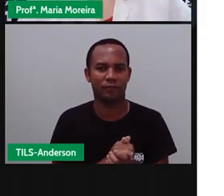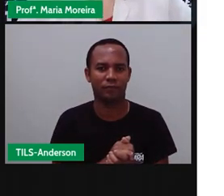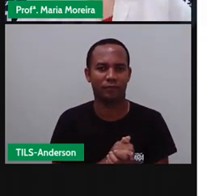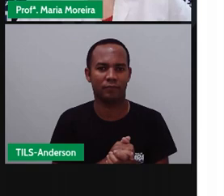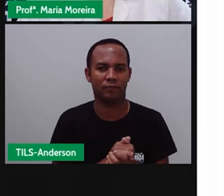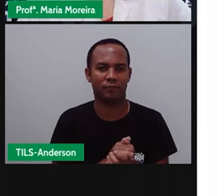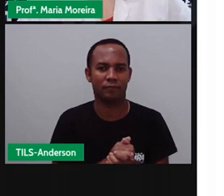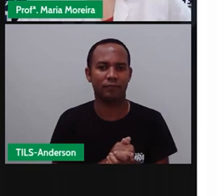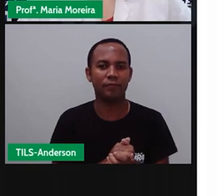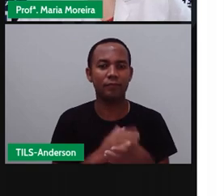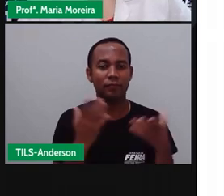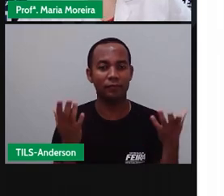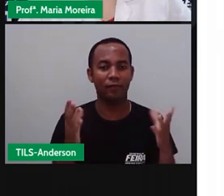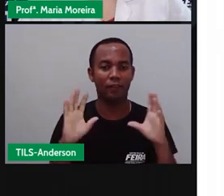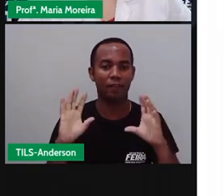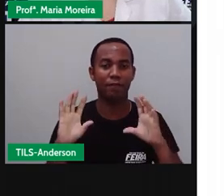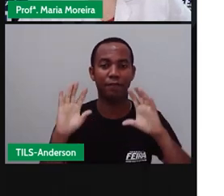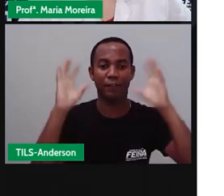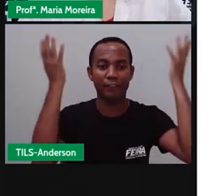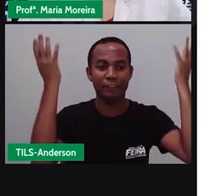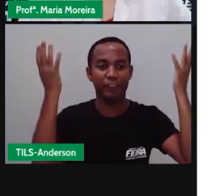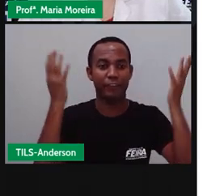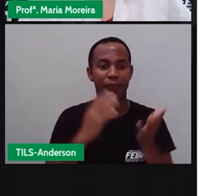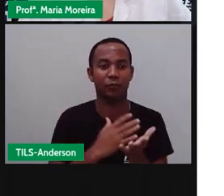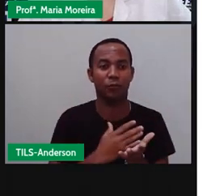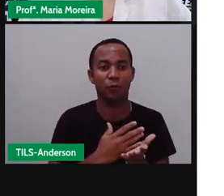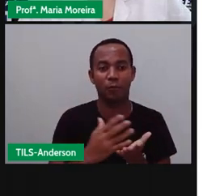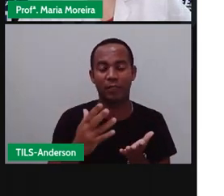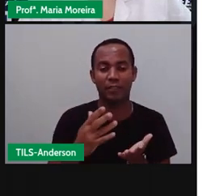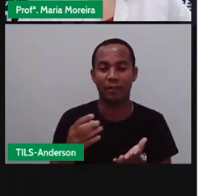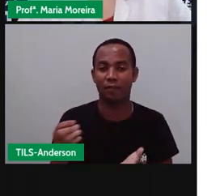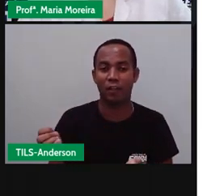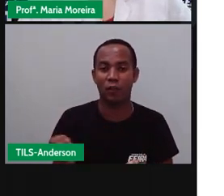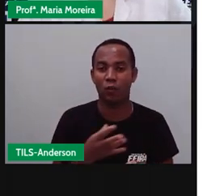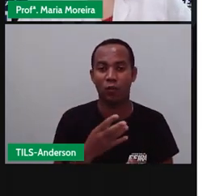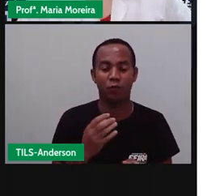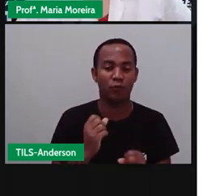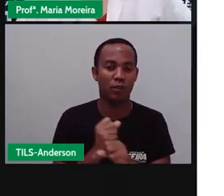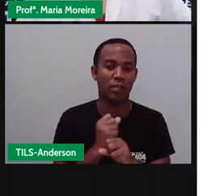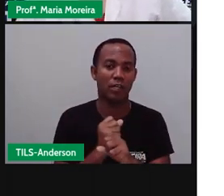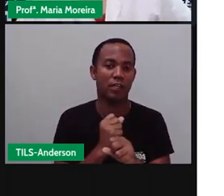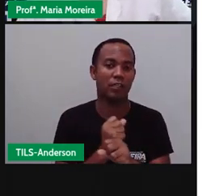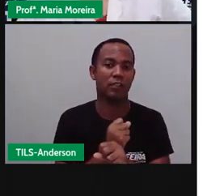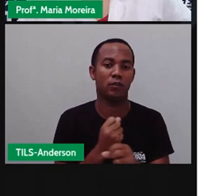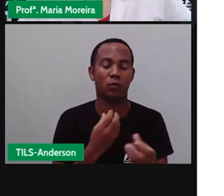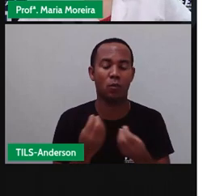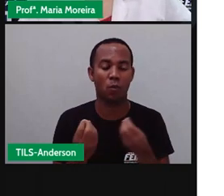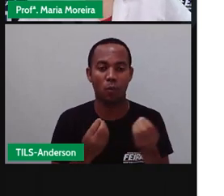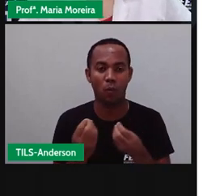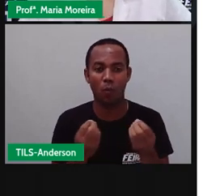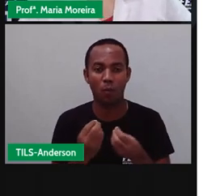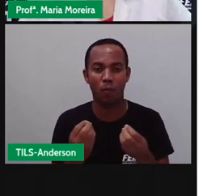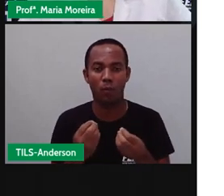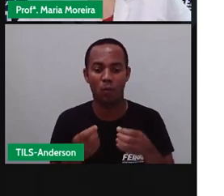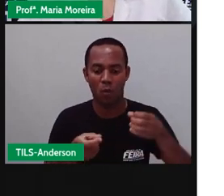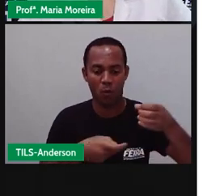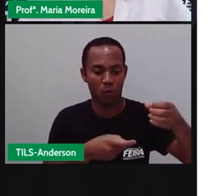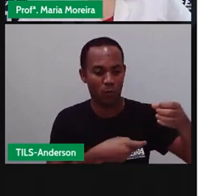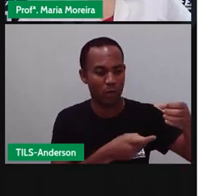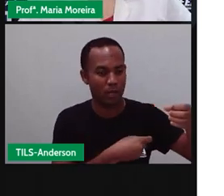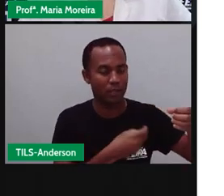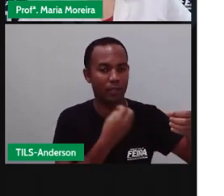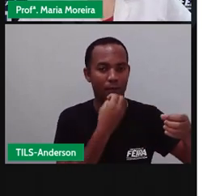Bom, o festejo marcava o início de um novo ano, né? Com expectativas para uma boa colheita,